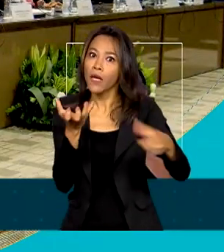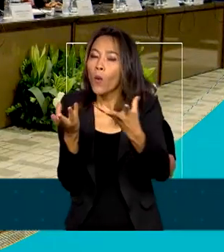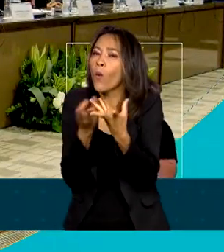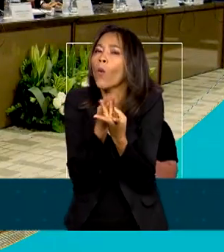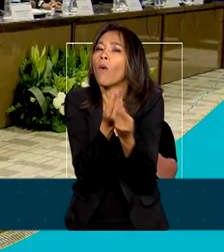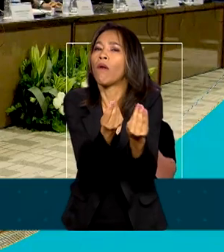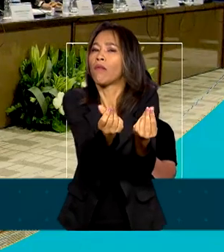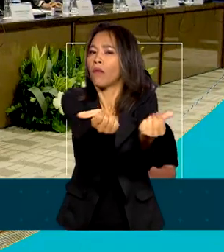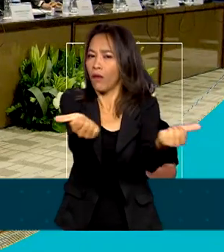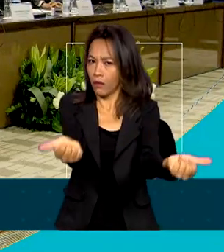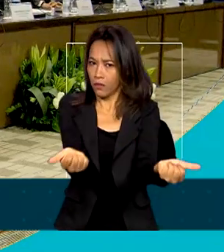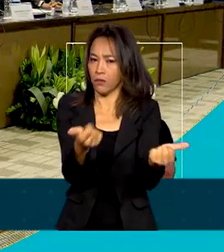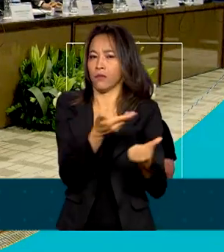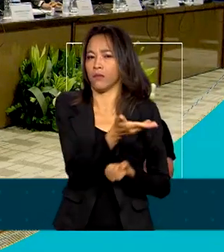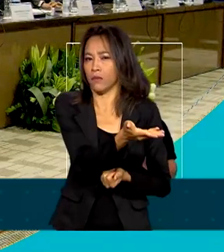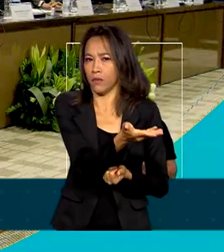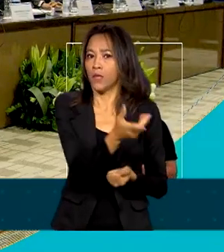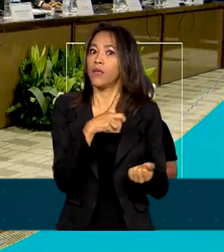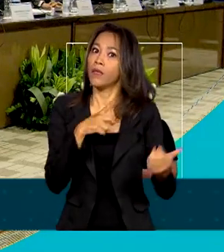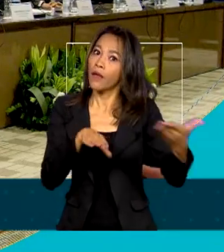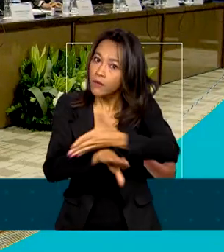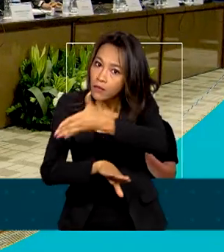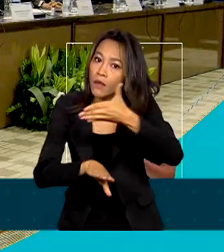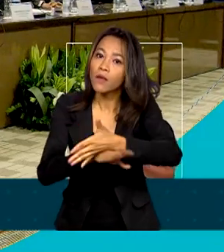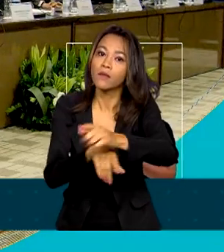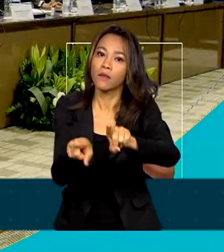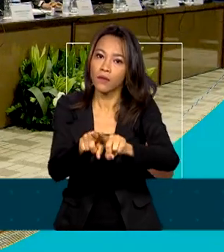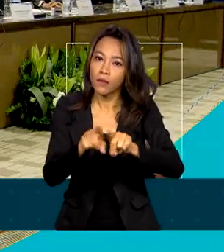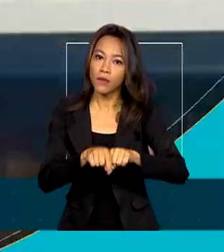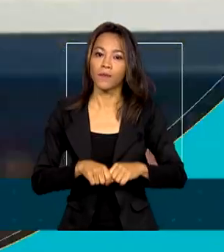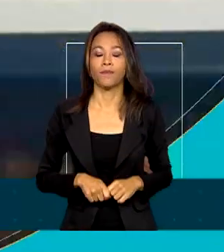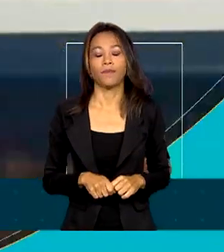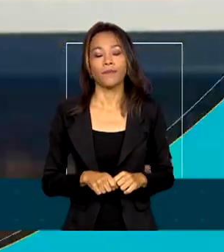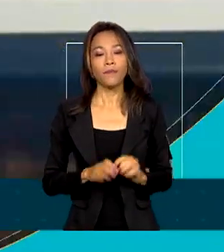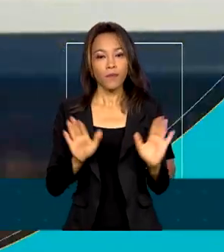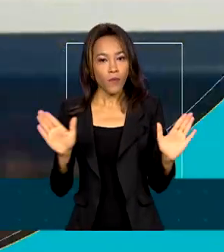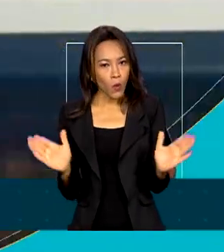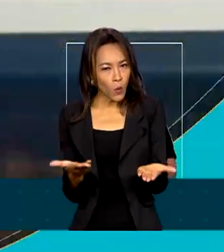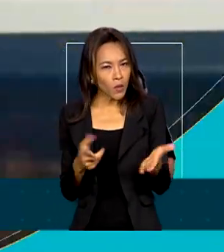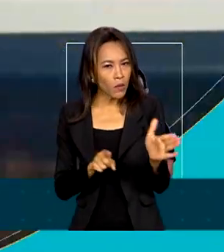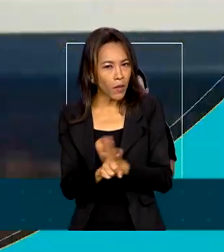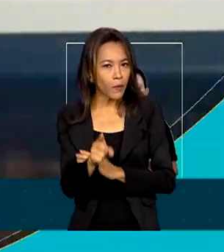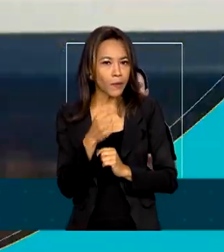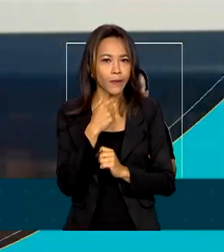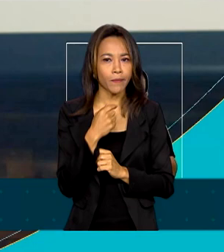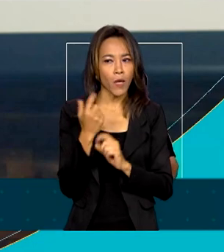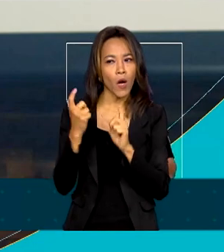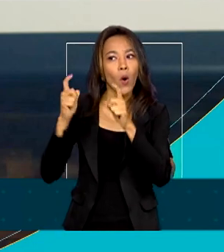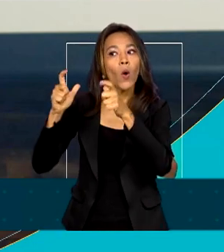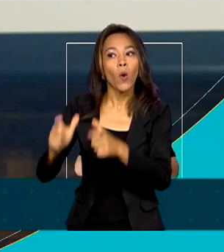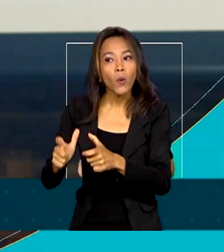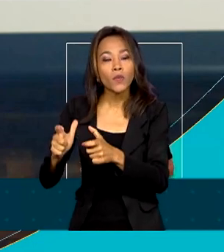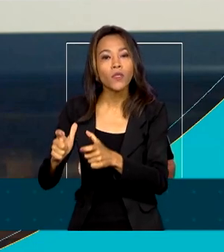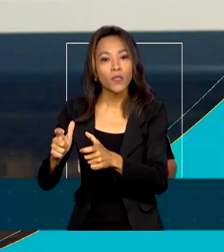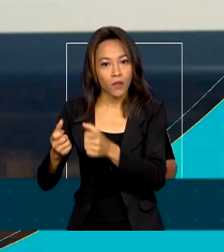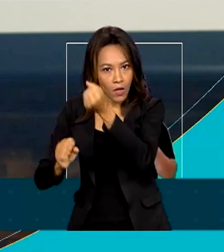e que eu possa ter acesso a ele. Hoje a pergunta é onde é que eu fabrico bem,